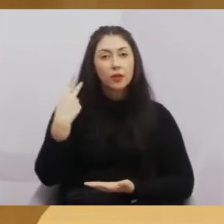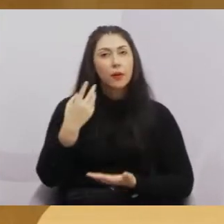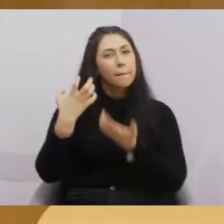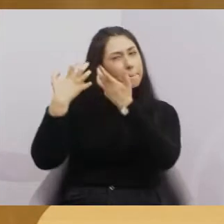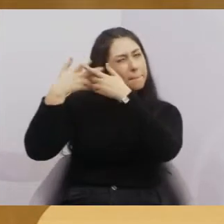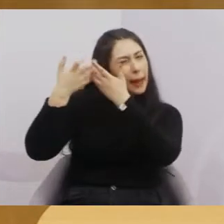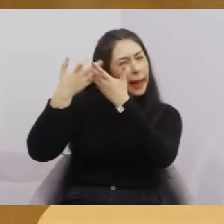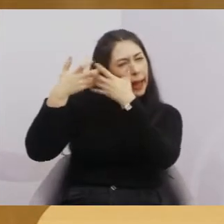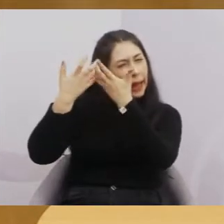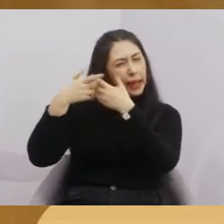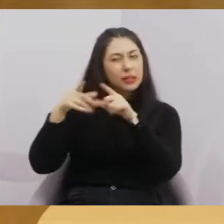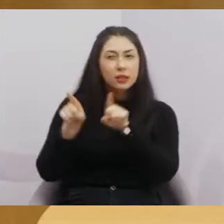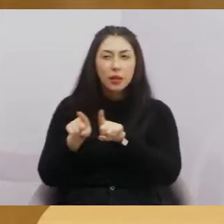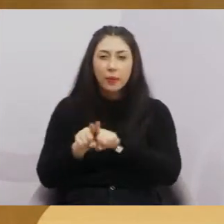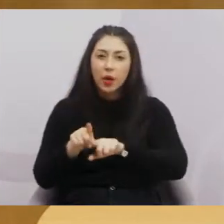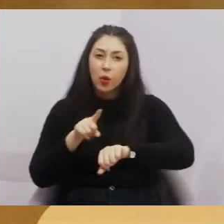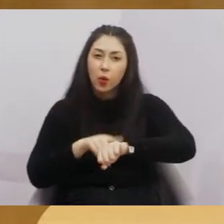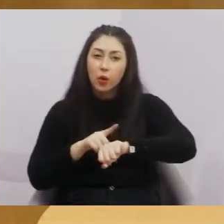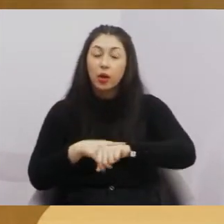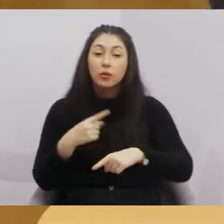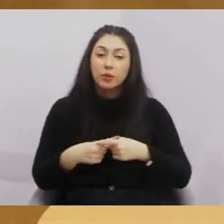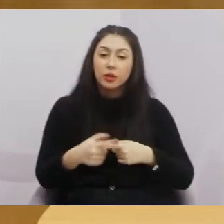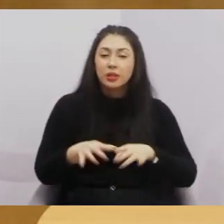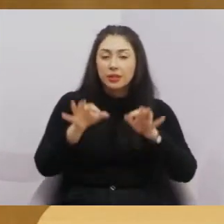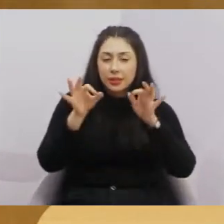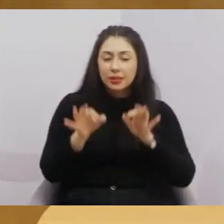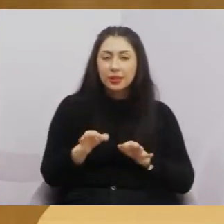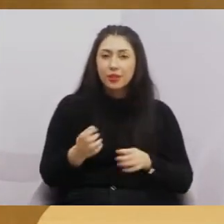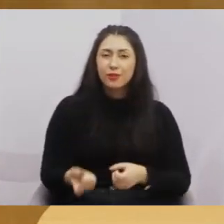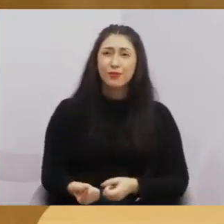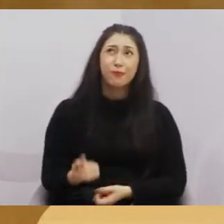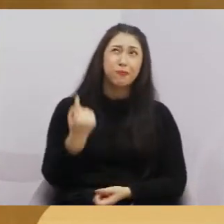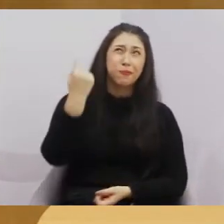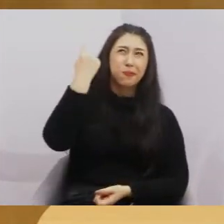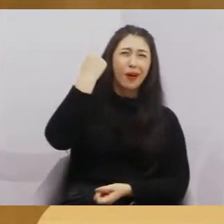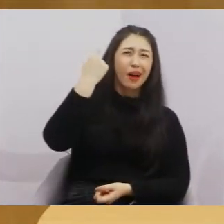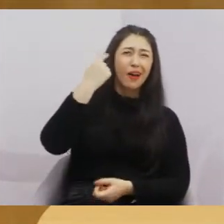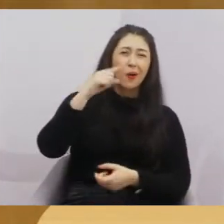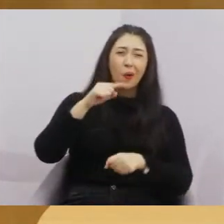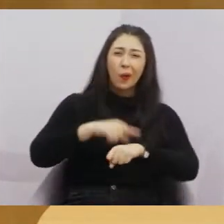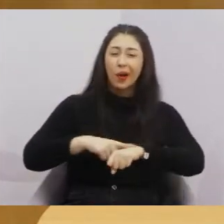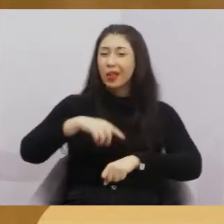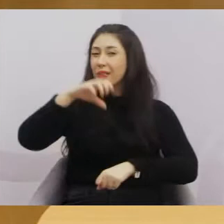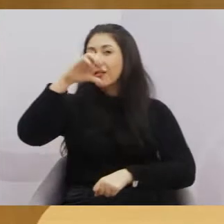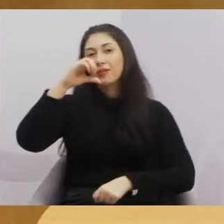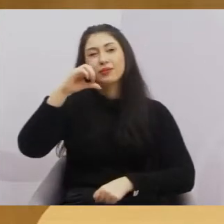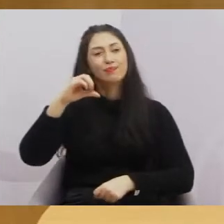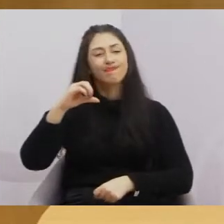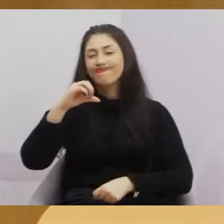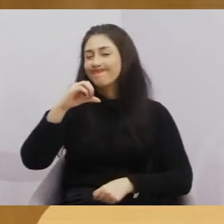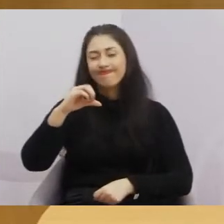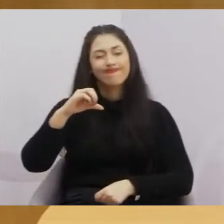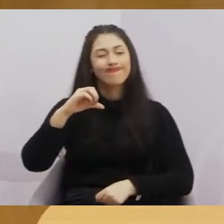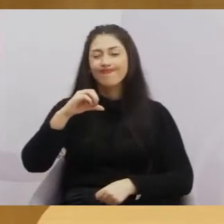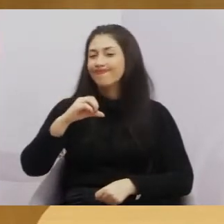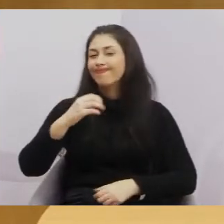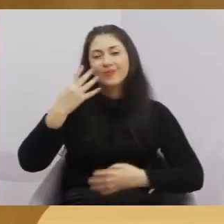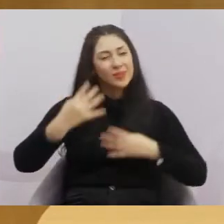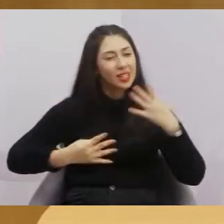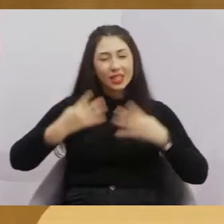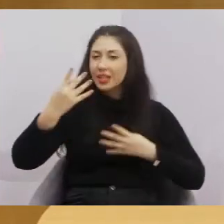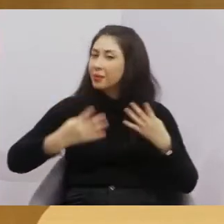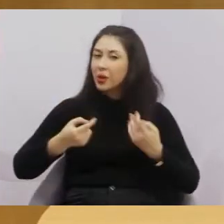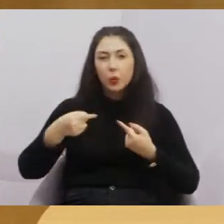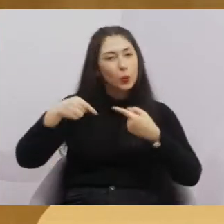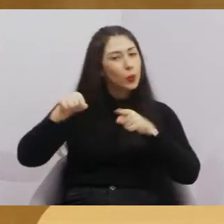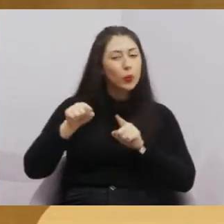reflita em relação a este horário, porque eu tenho certeza que voltar para as 9 horas da manhã, com certeza, vai de encontro aí a